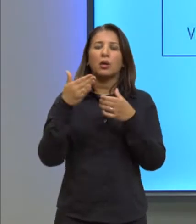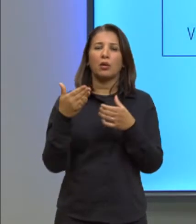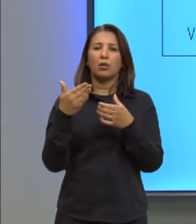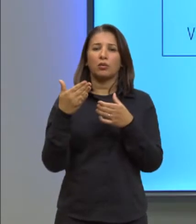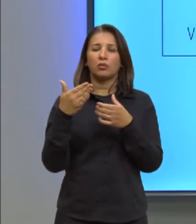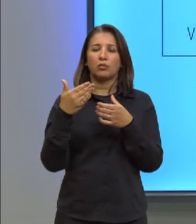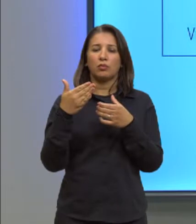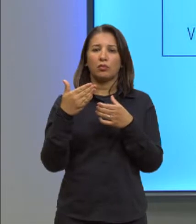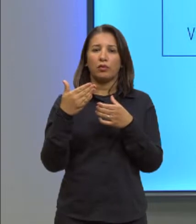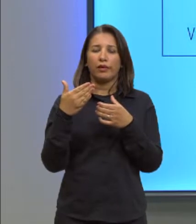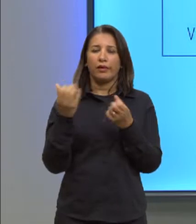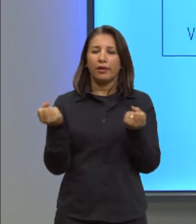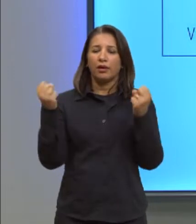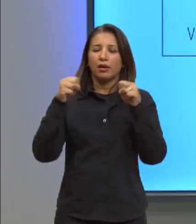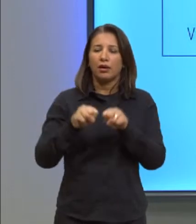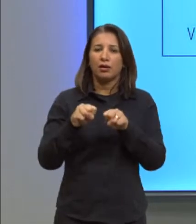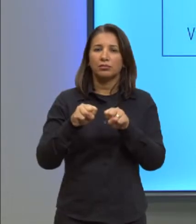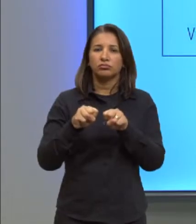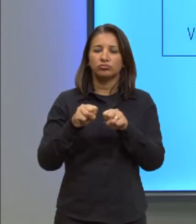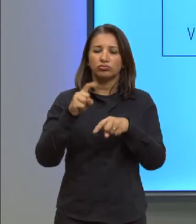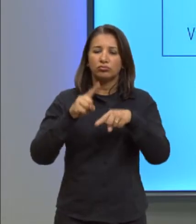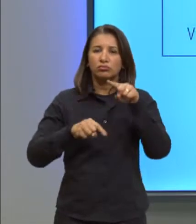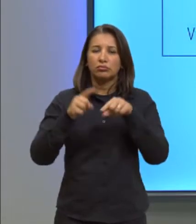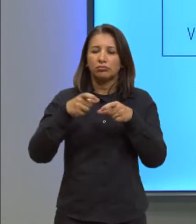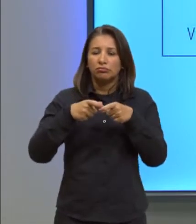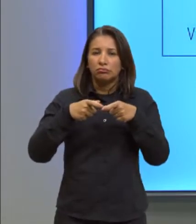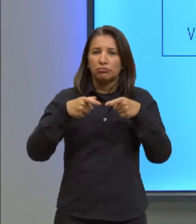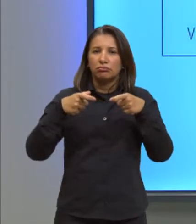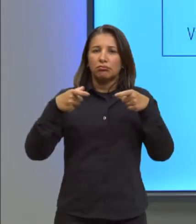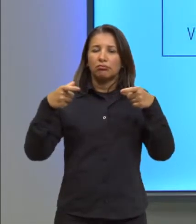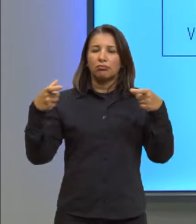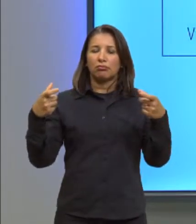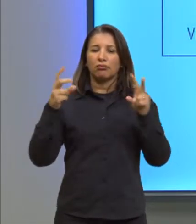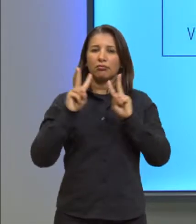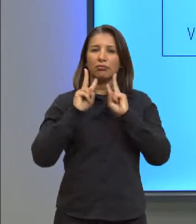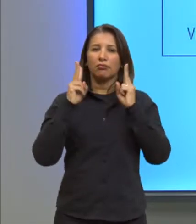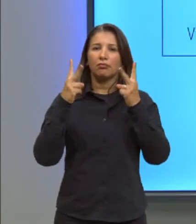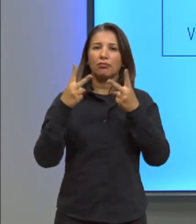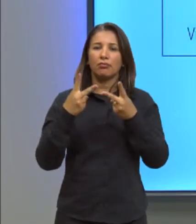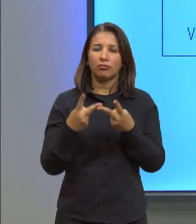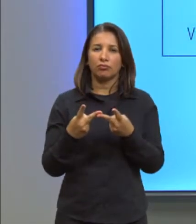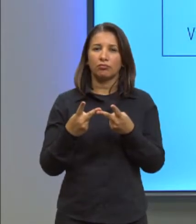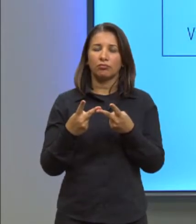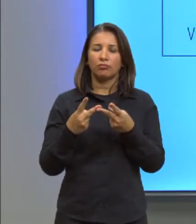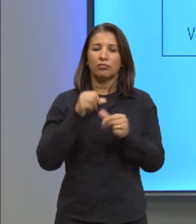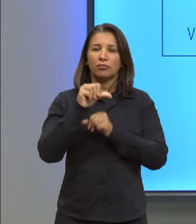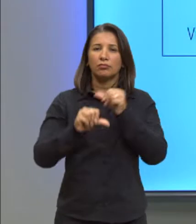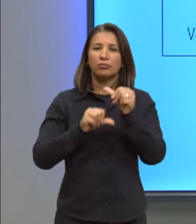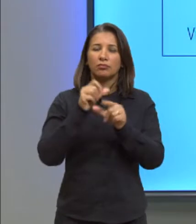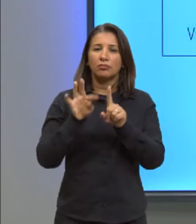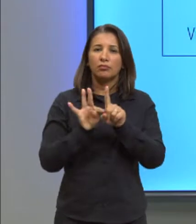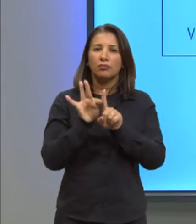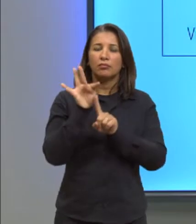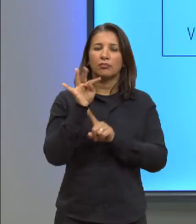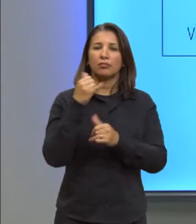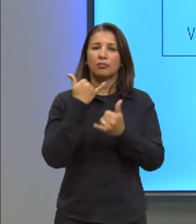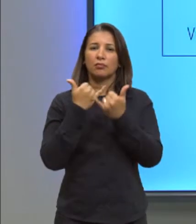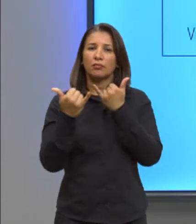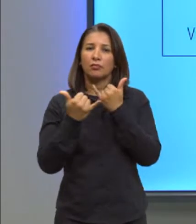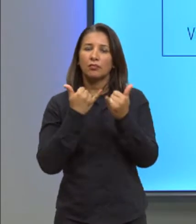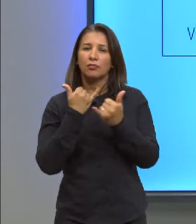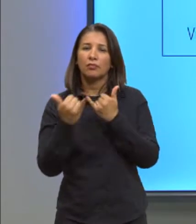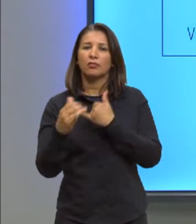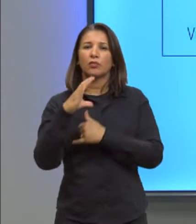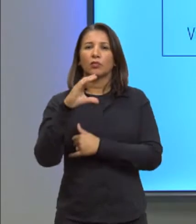de aumentar ou diminuir o seu volume, uma variação de temperatura. Vamos pela tabela. O chumbo. O chumbo, o